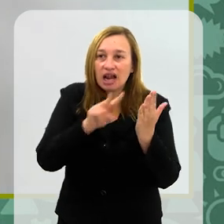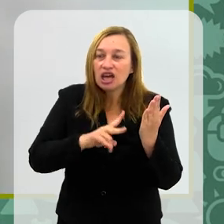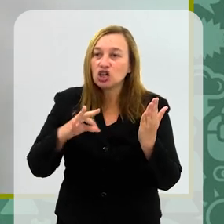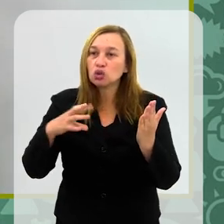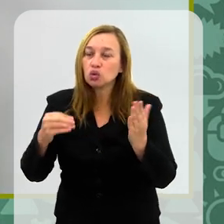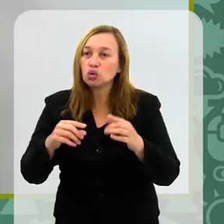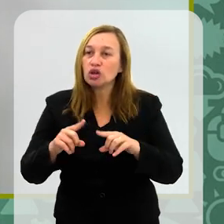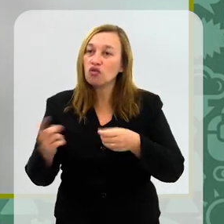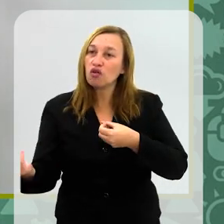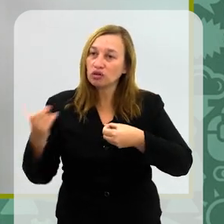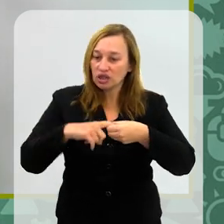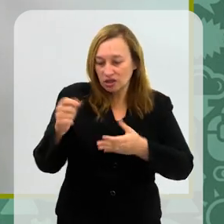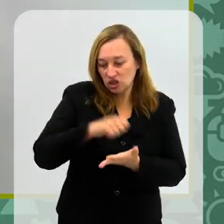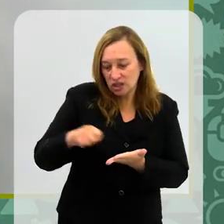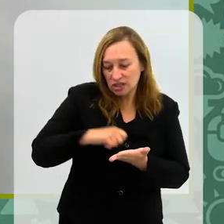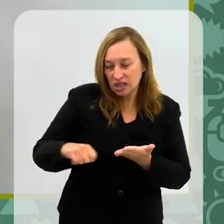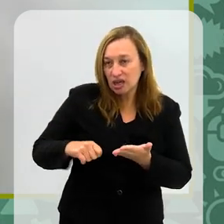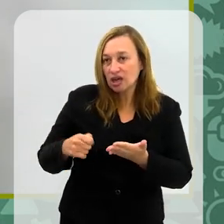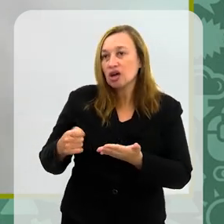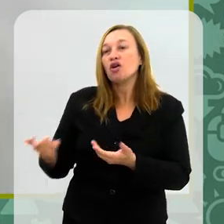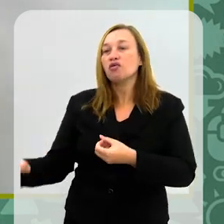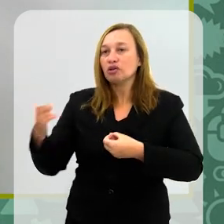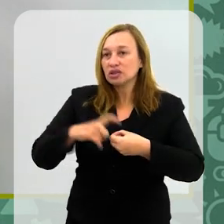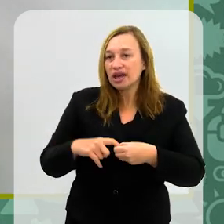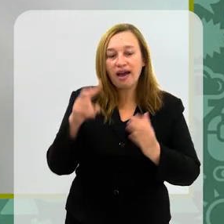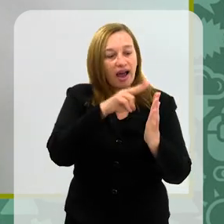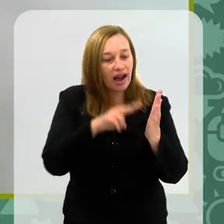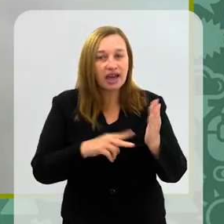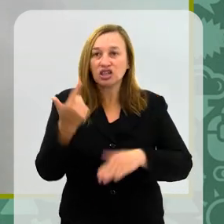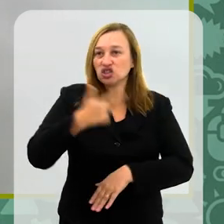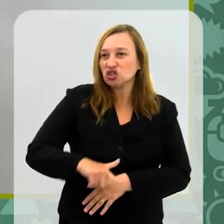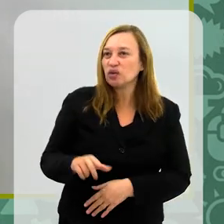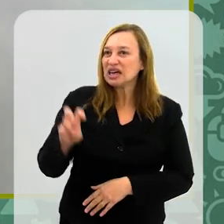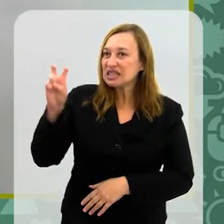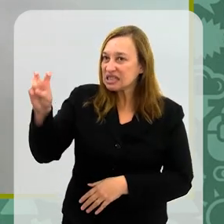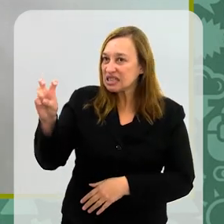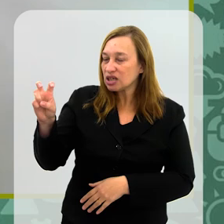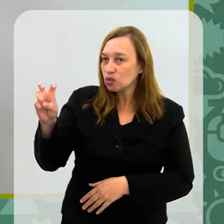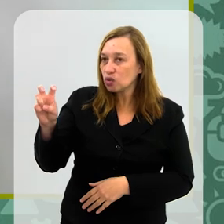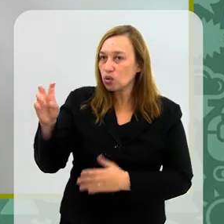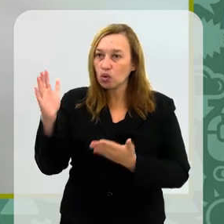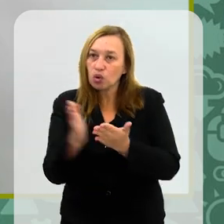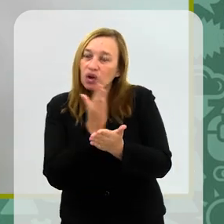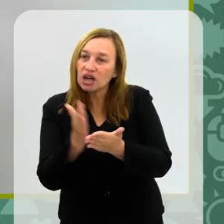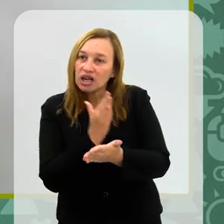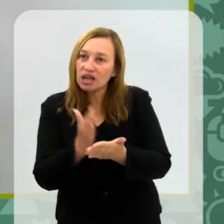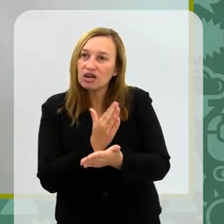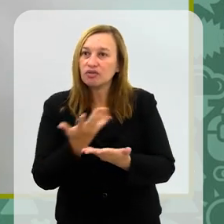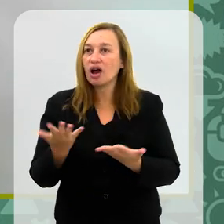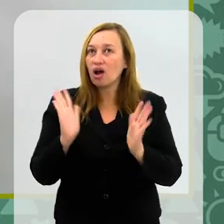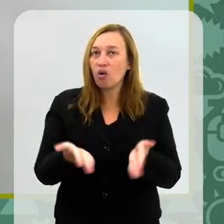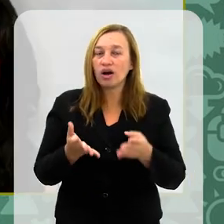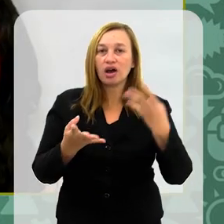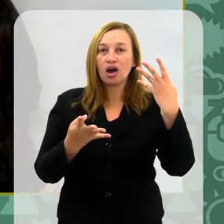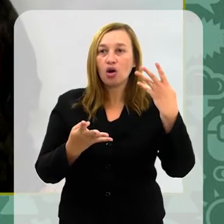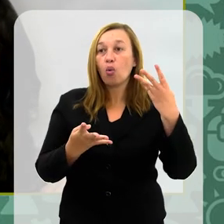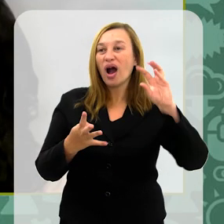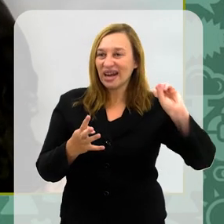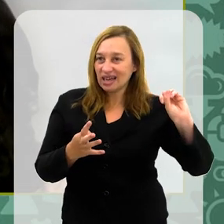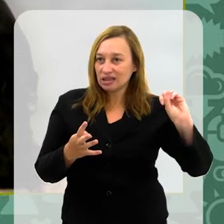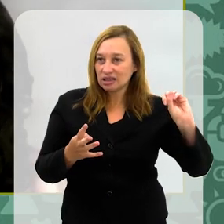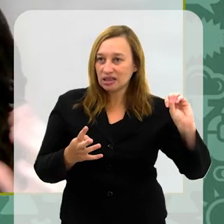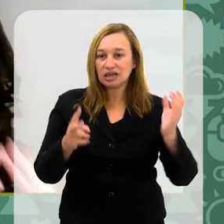voltar a escrever, eu voltei a realmente ter uma rotina de leitura. Saí de, sei lá, cinco livros lidos por ano para 20, 40, então,